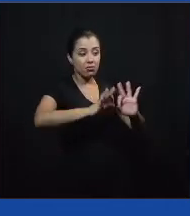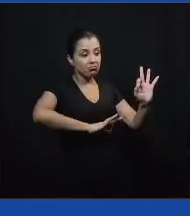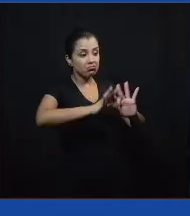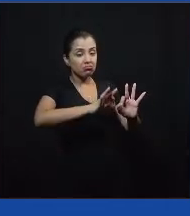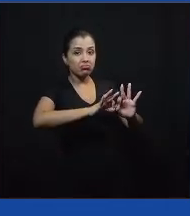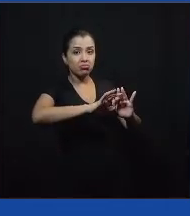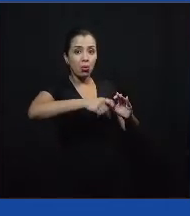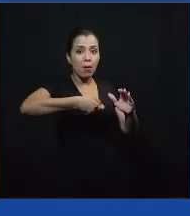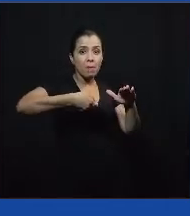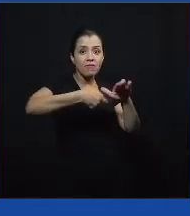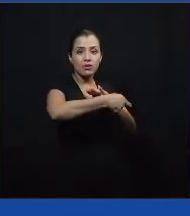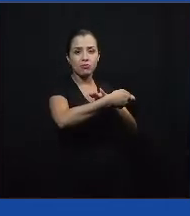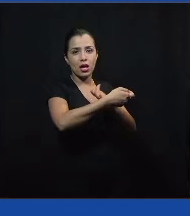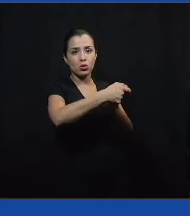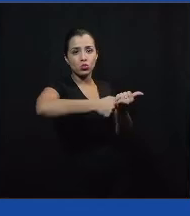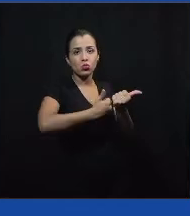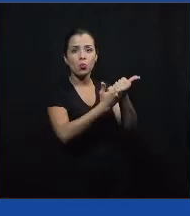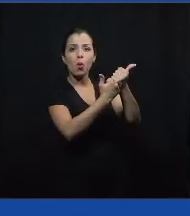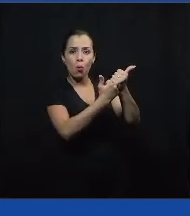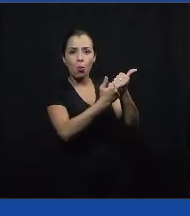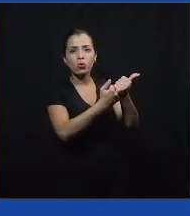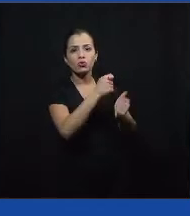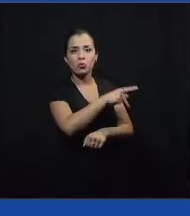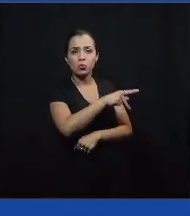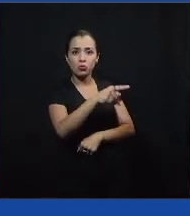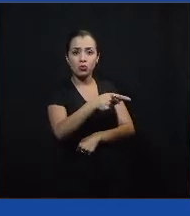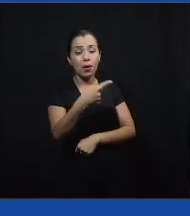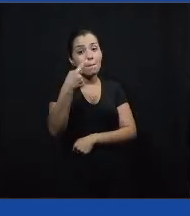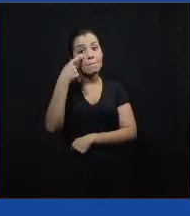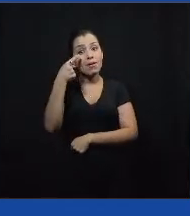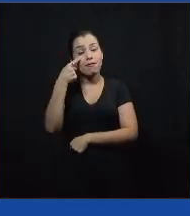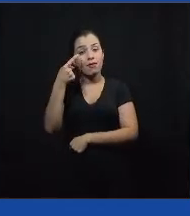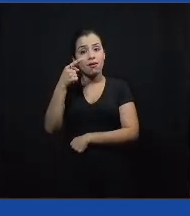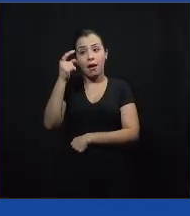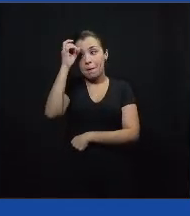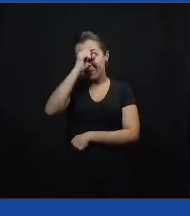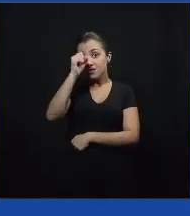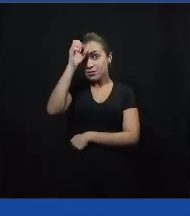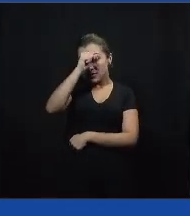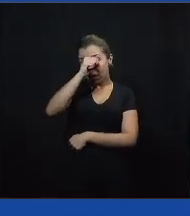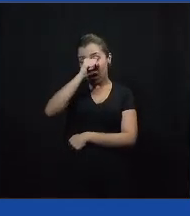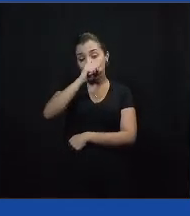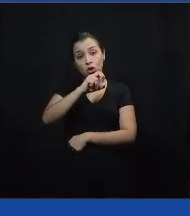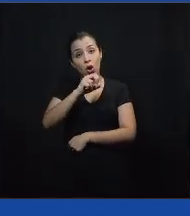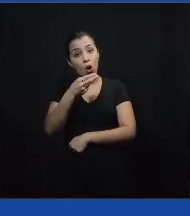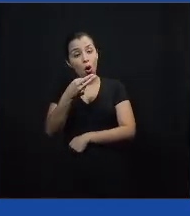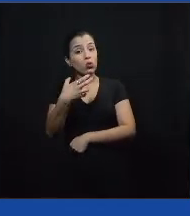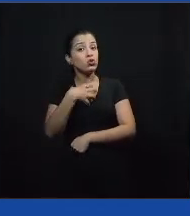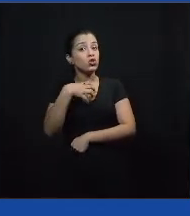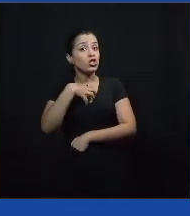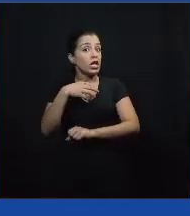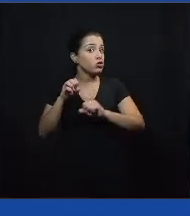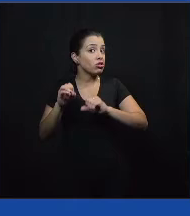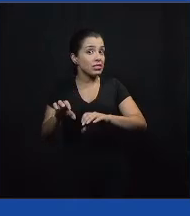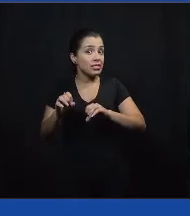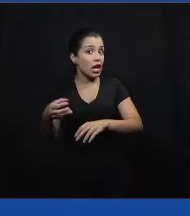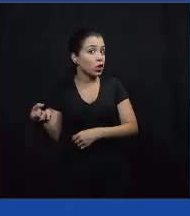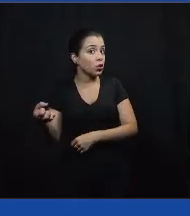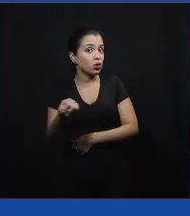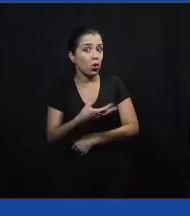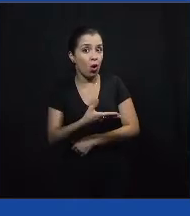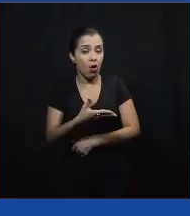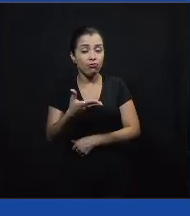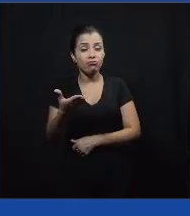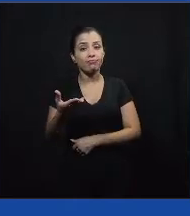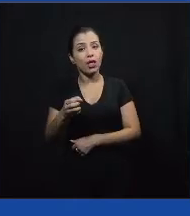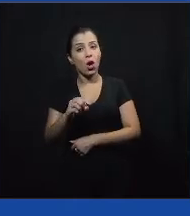suporte, tanto do ponto de vista de aprendizado para uma nova forma de ensinar, como também em termos de